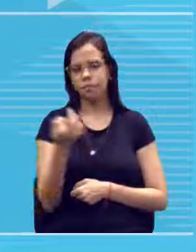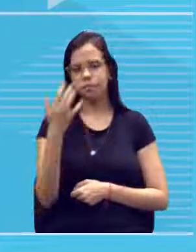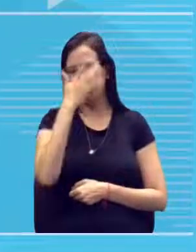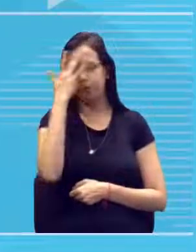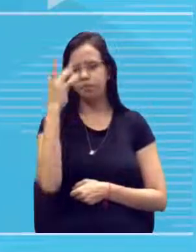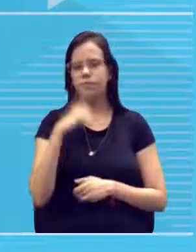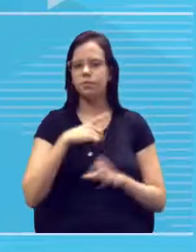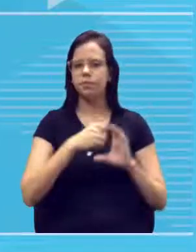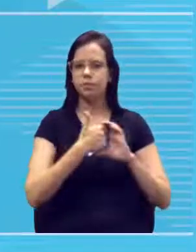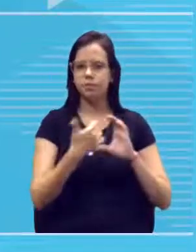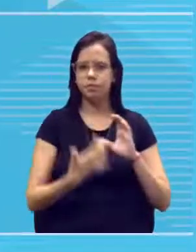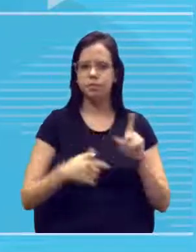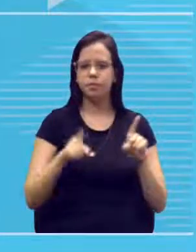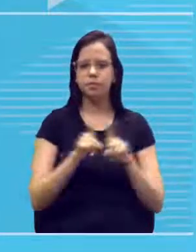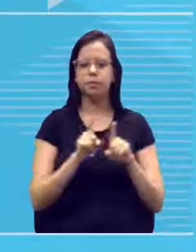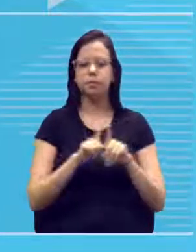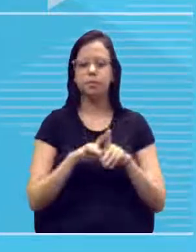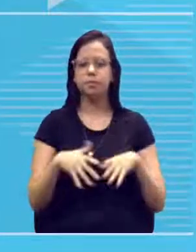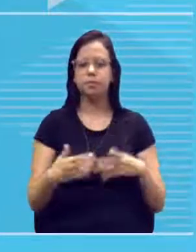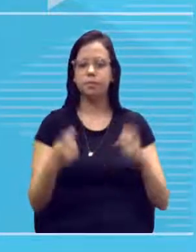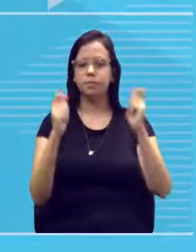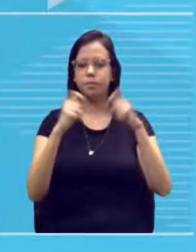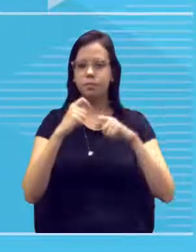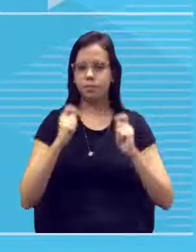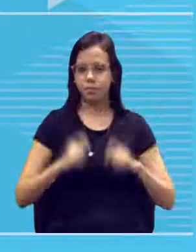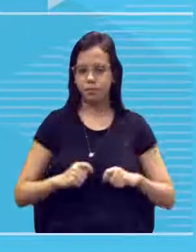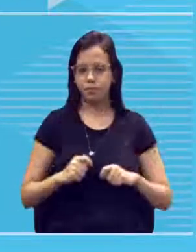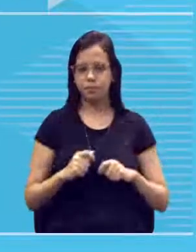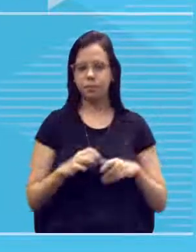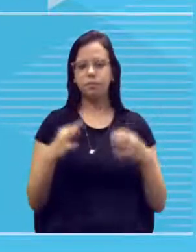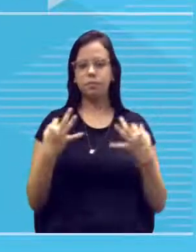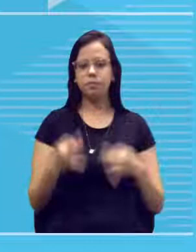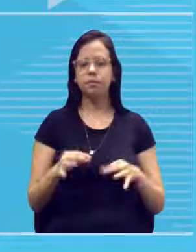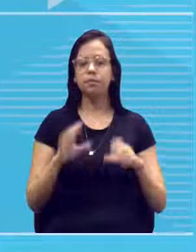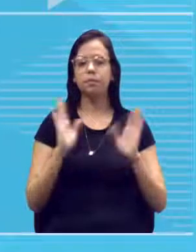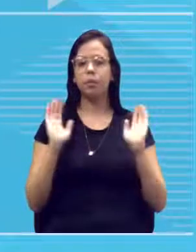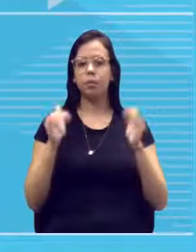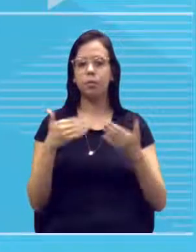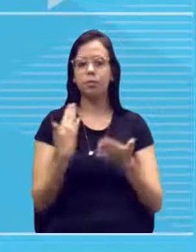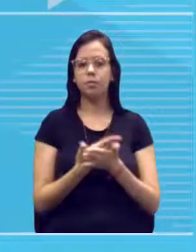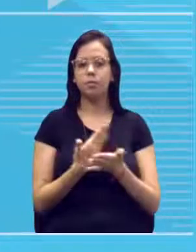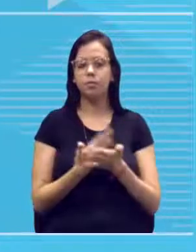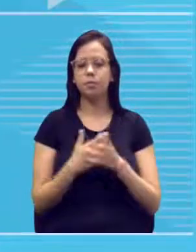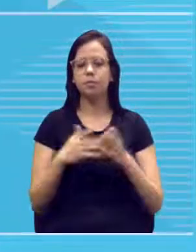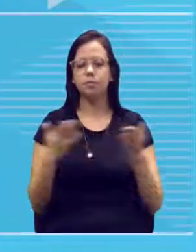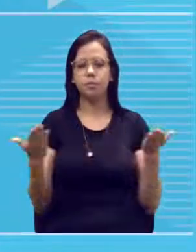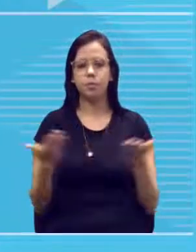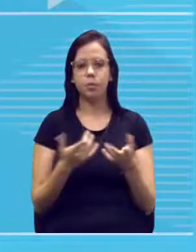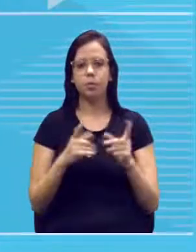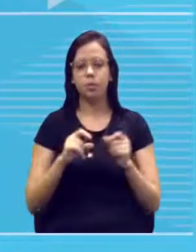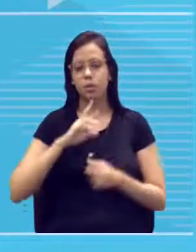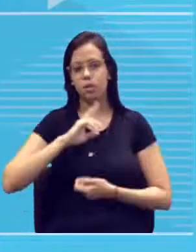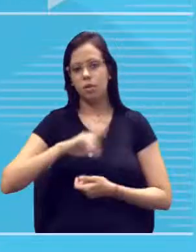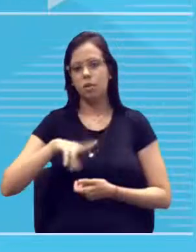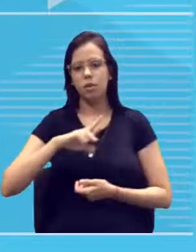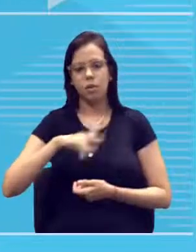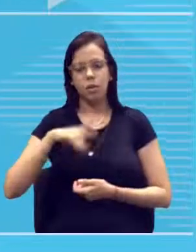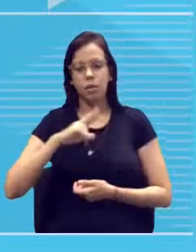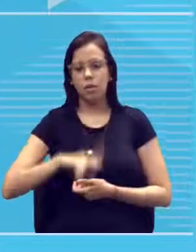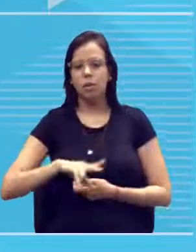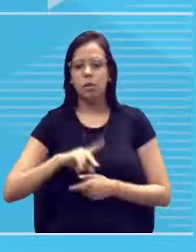características, qual a probabilidade, tá? O foco da nossa aula de hoje não é nessa questão da